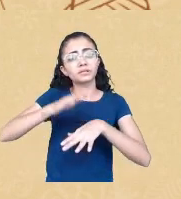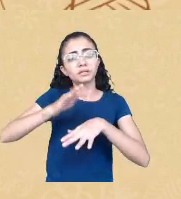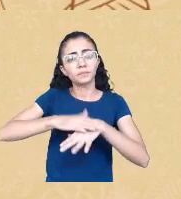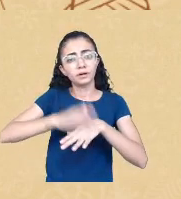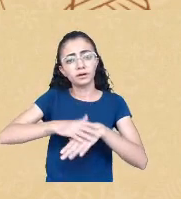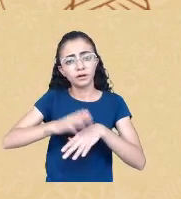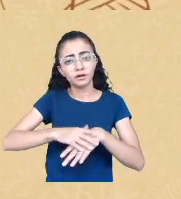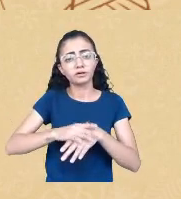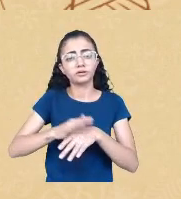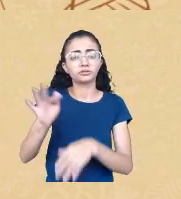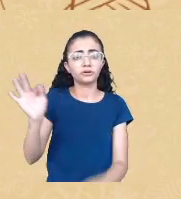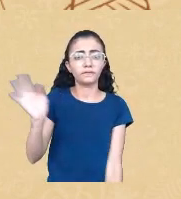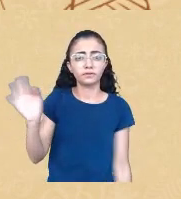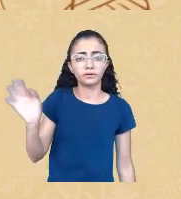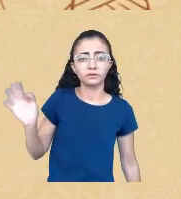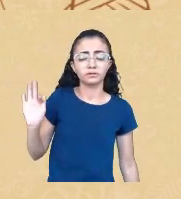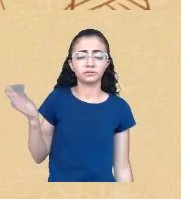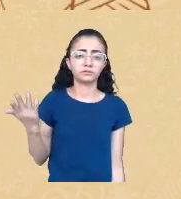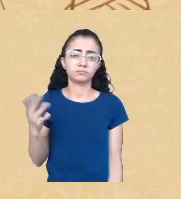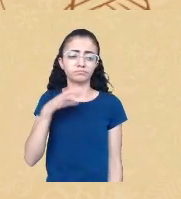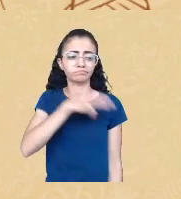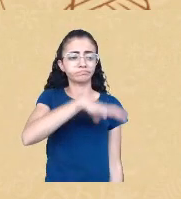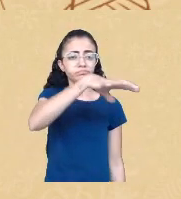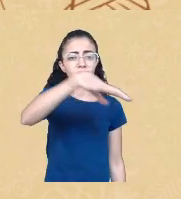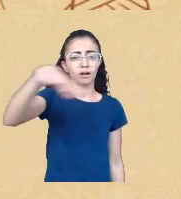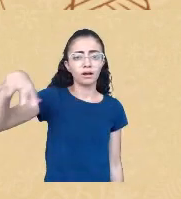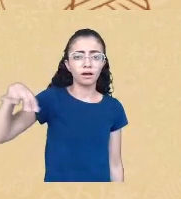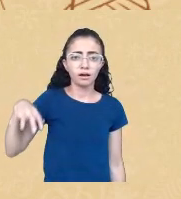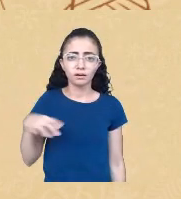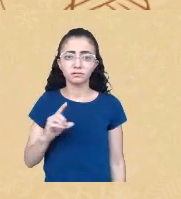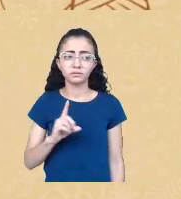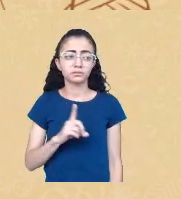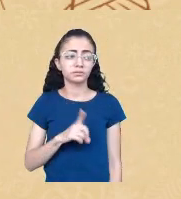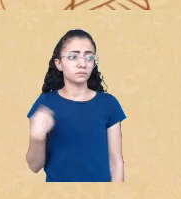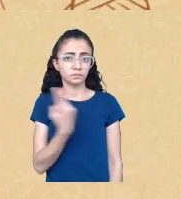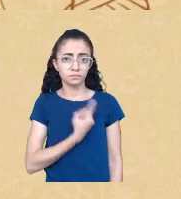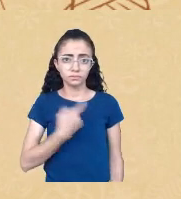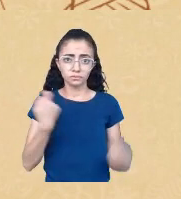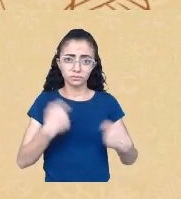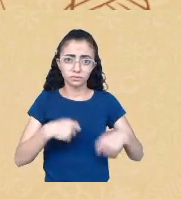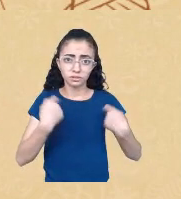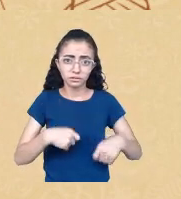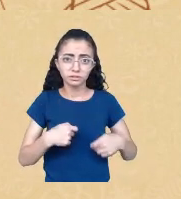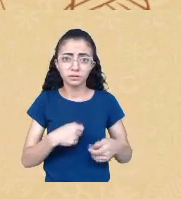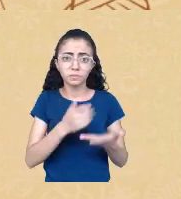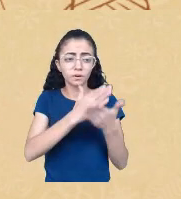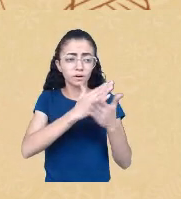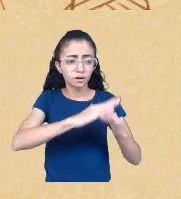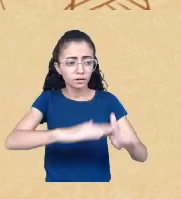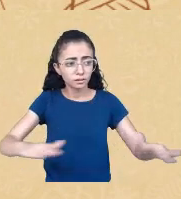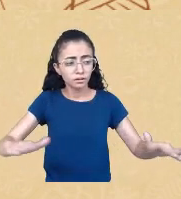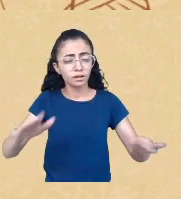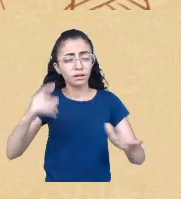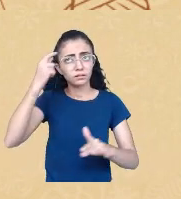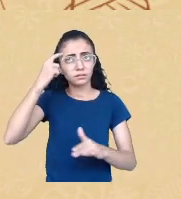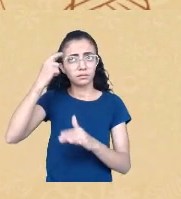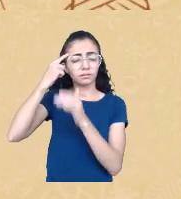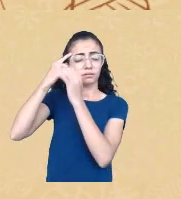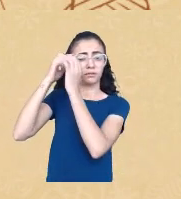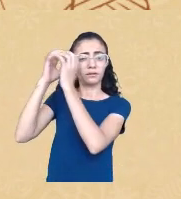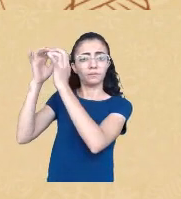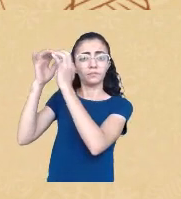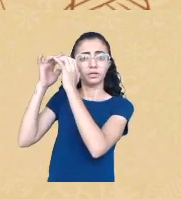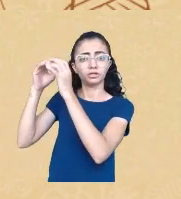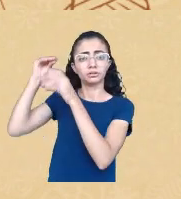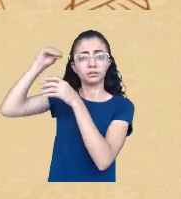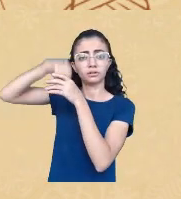e nós precisamos descolonizar as nossas mentes não é desse dessa